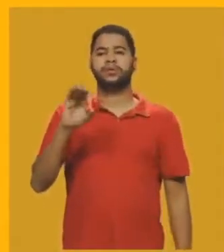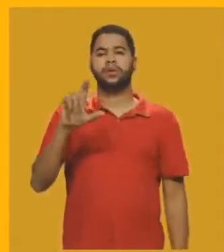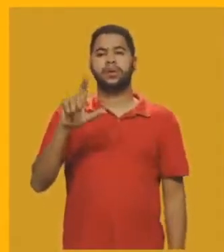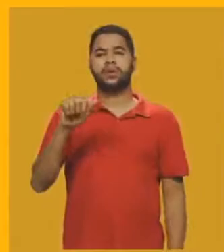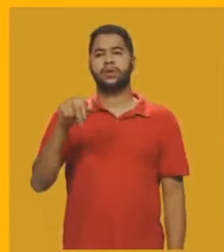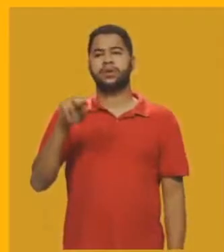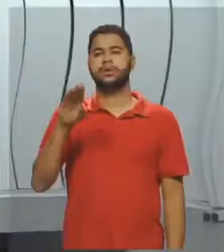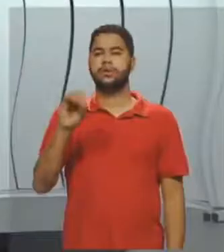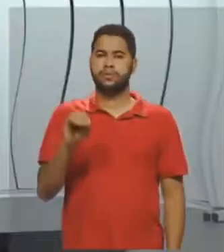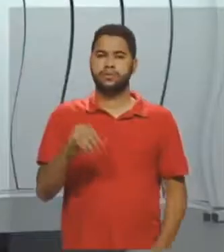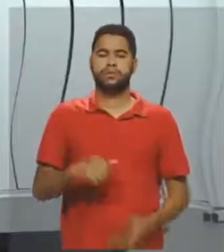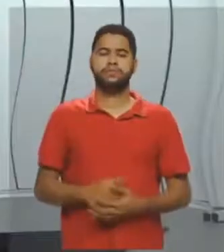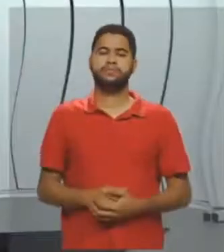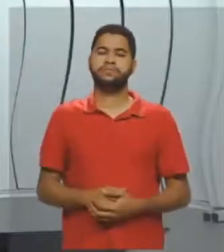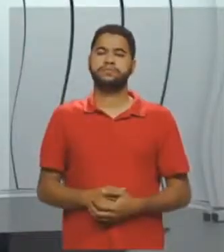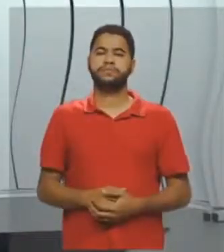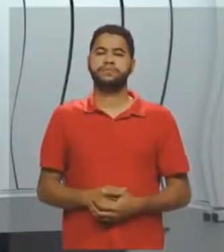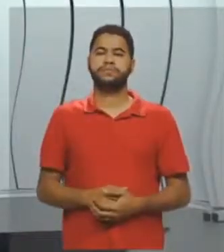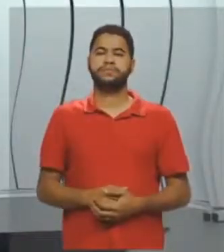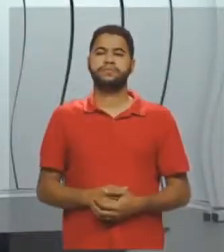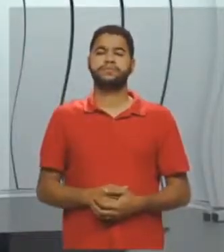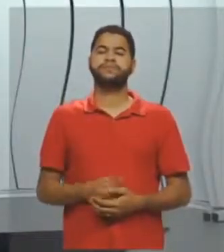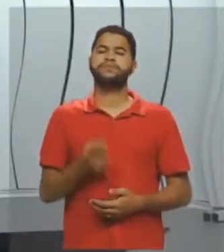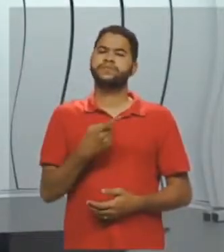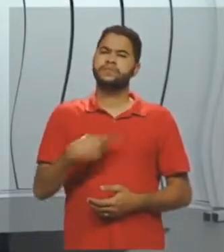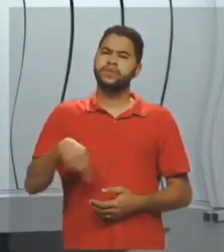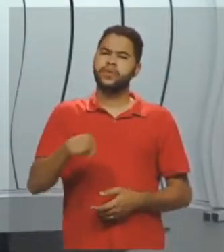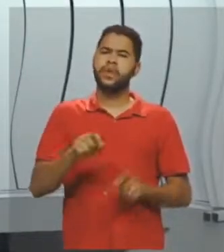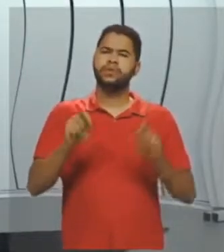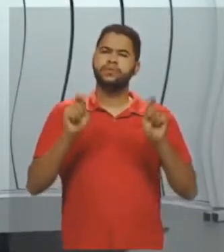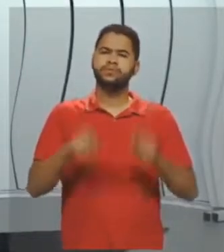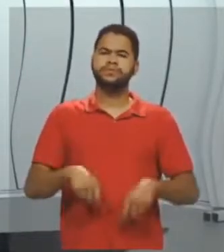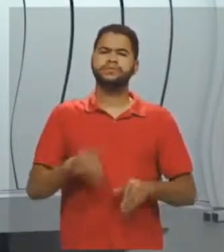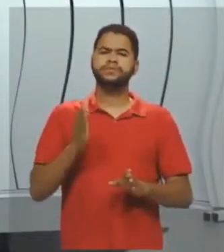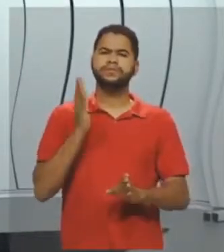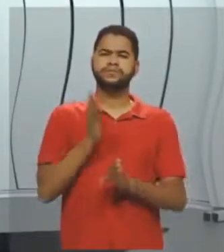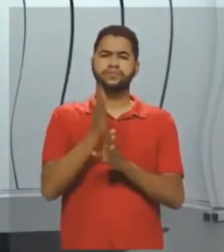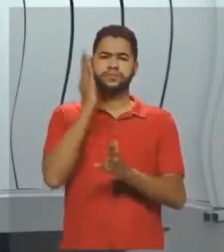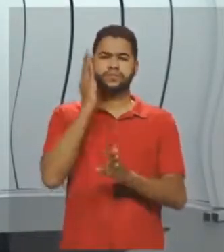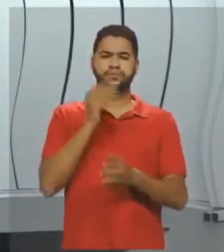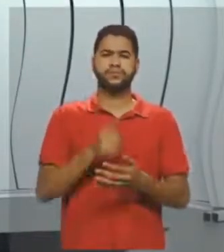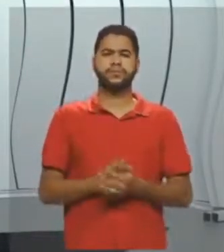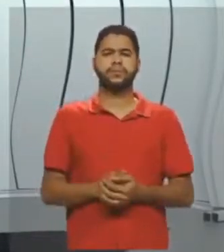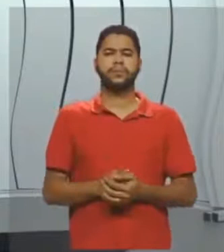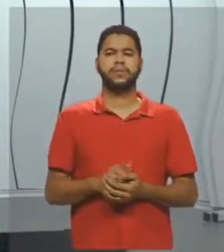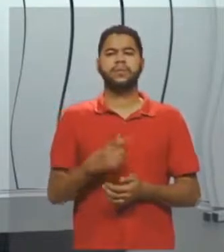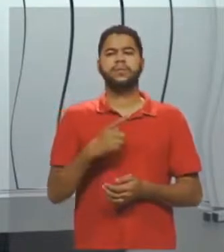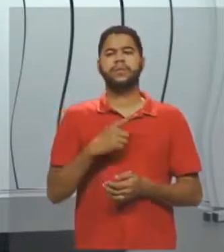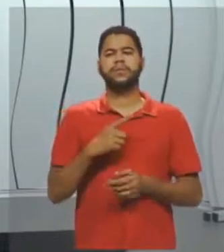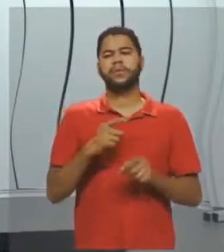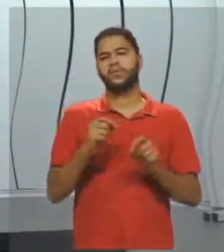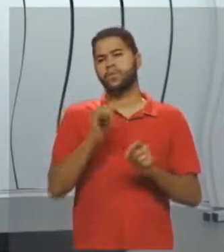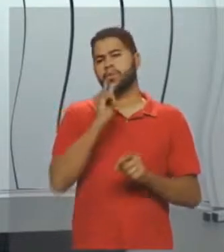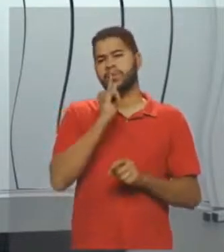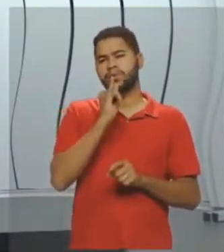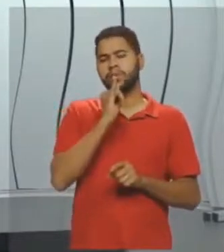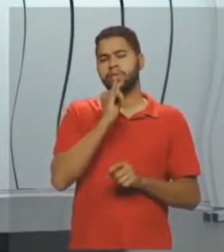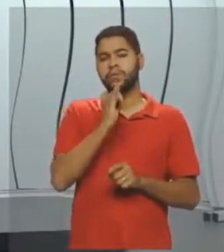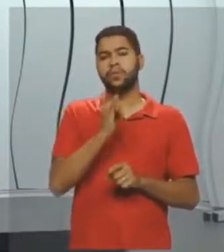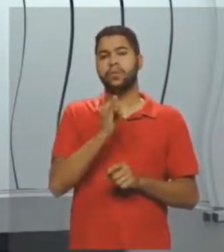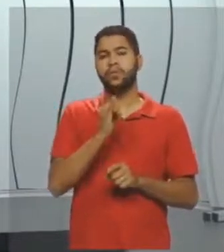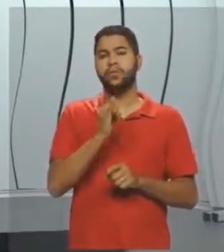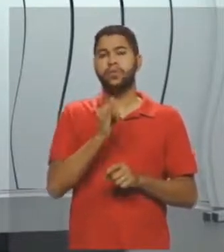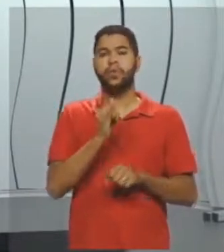ok? Bom, então, nós podemos descobrir aqui, se eu tiver, por exemplo, um